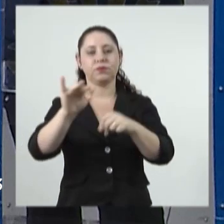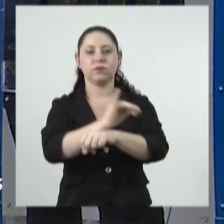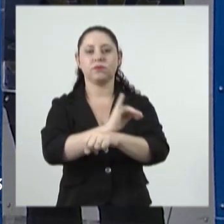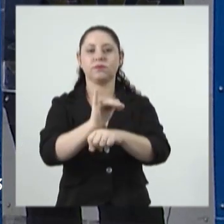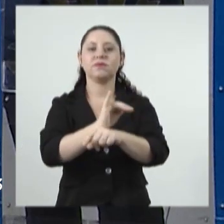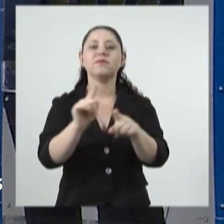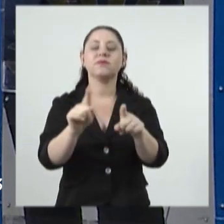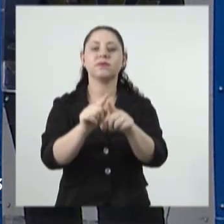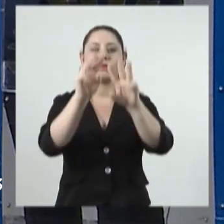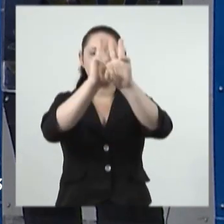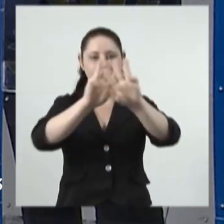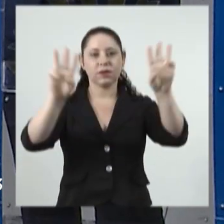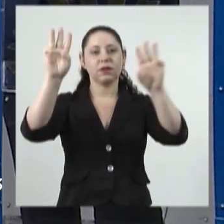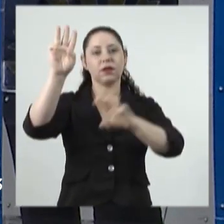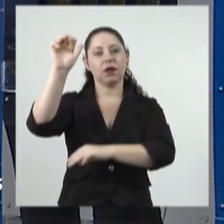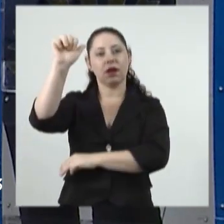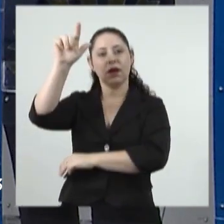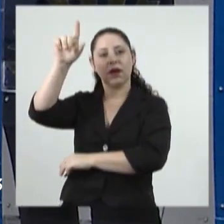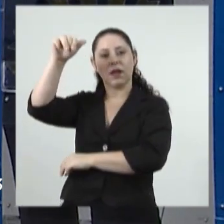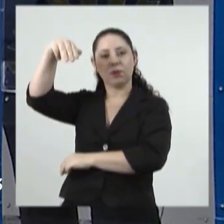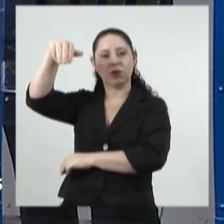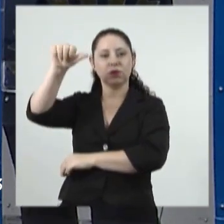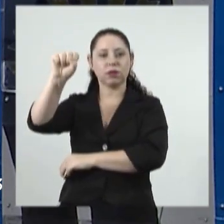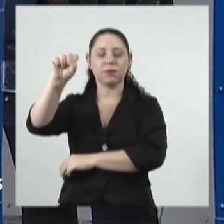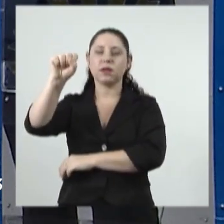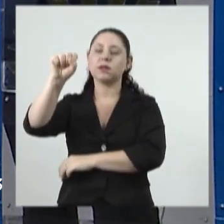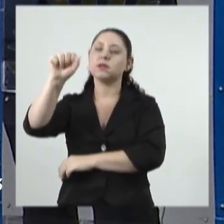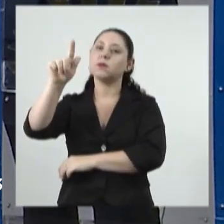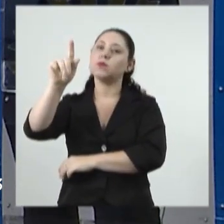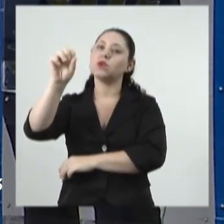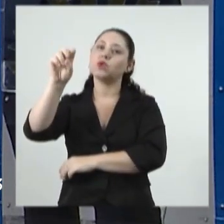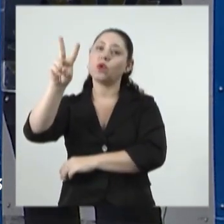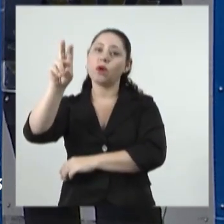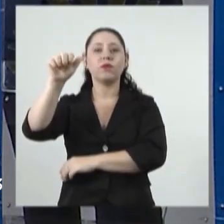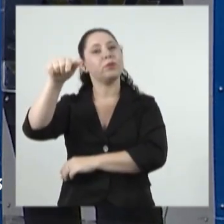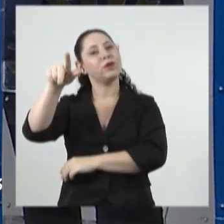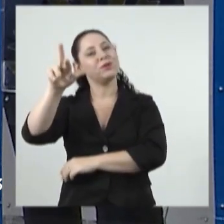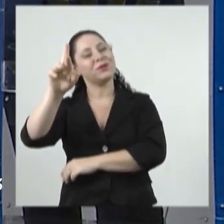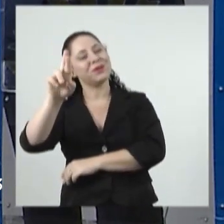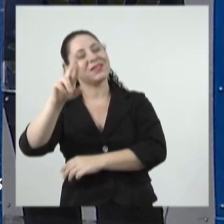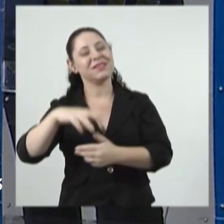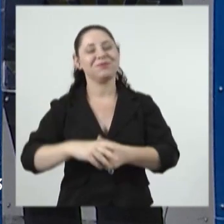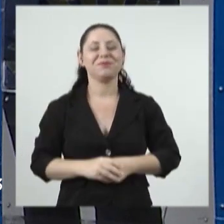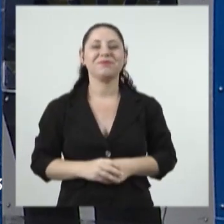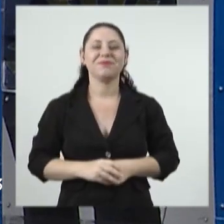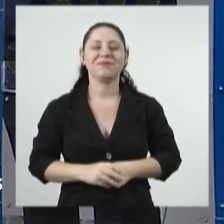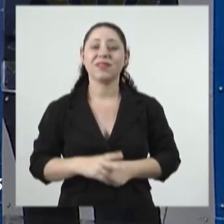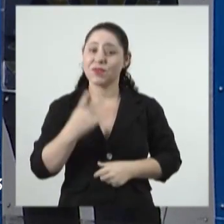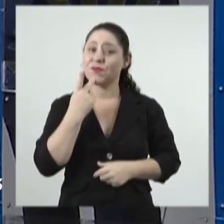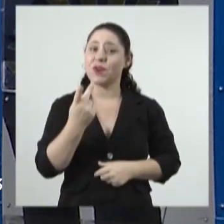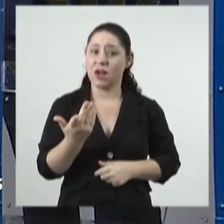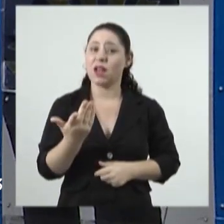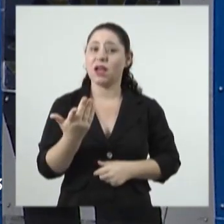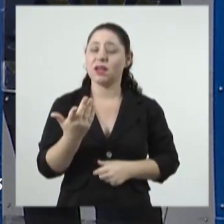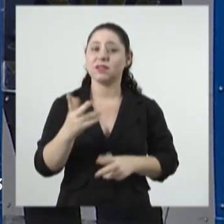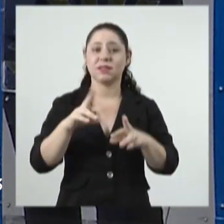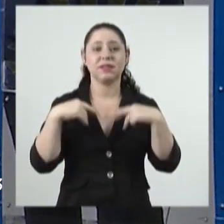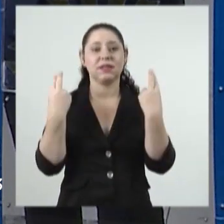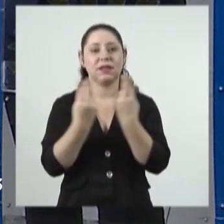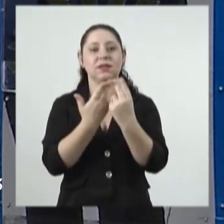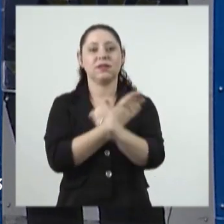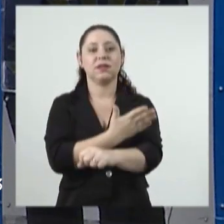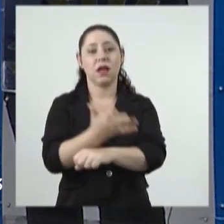também da Alemes e o site www.al.ms.gov.br. Eu falei da sessão